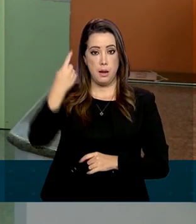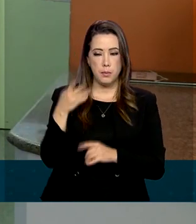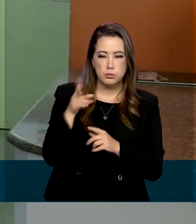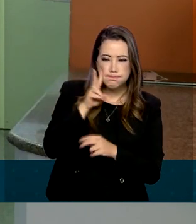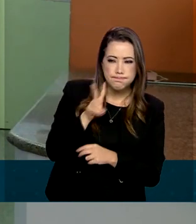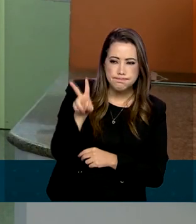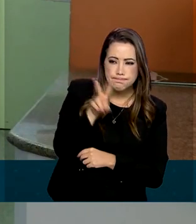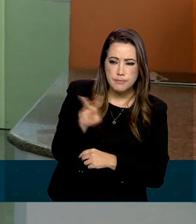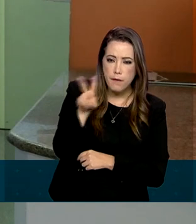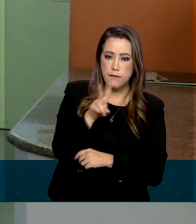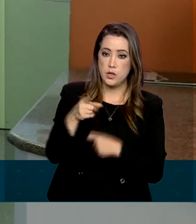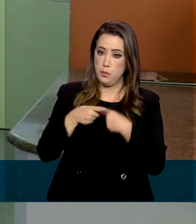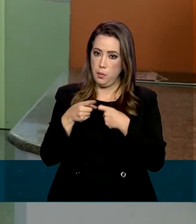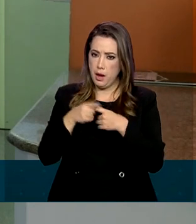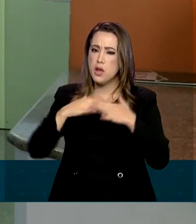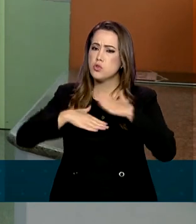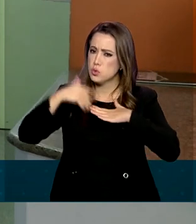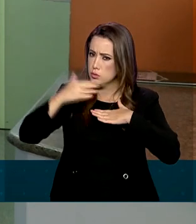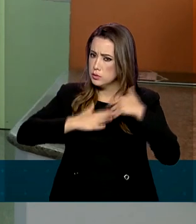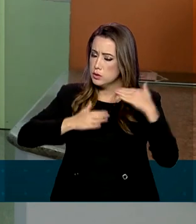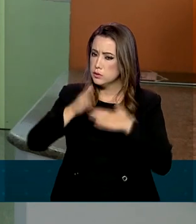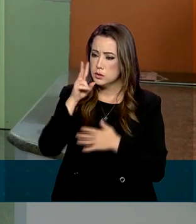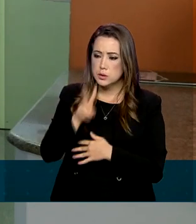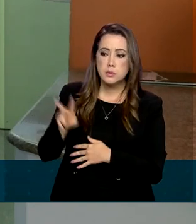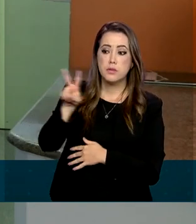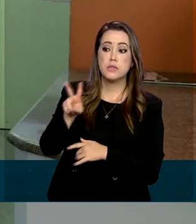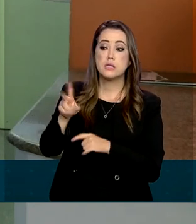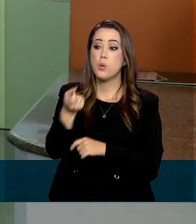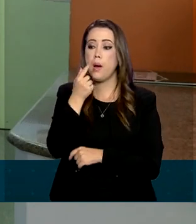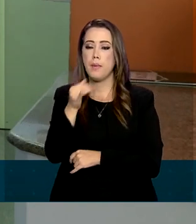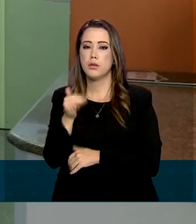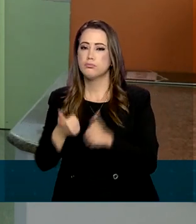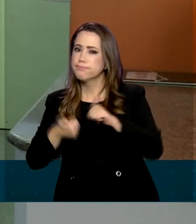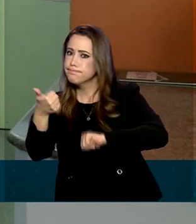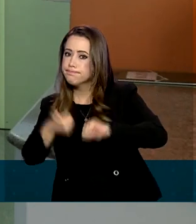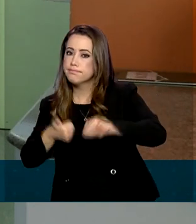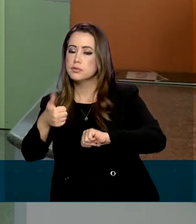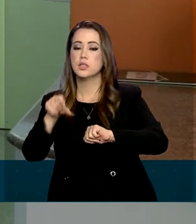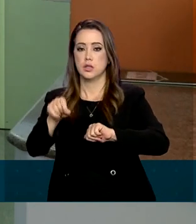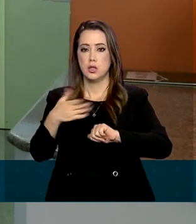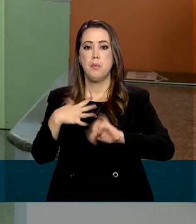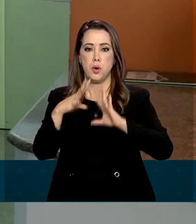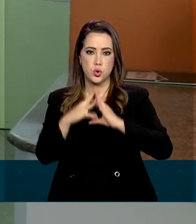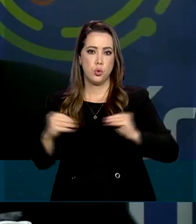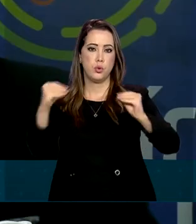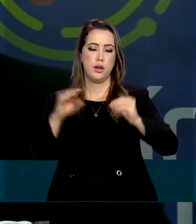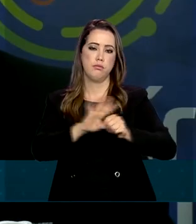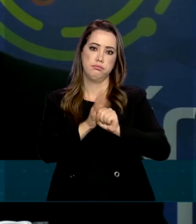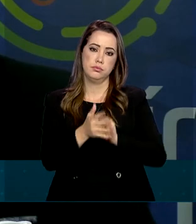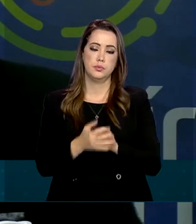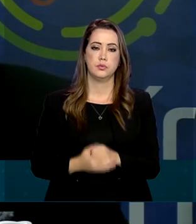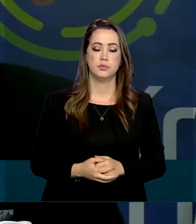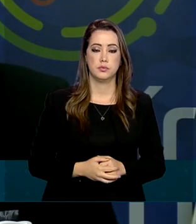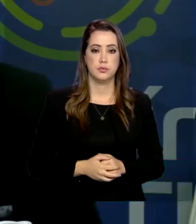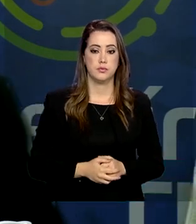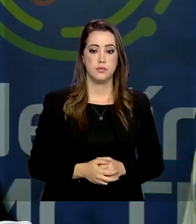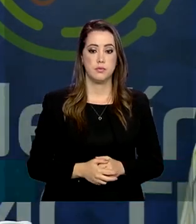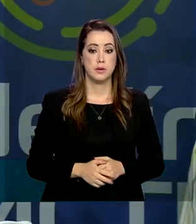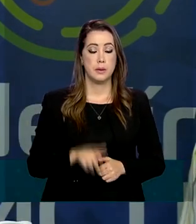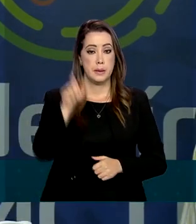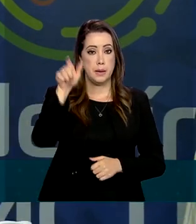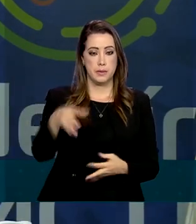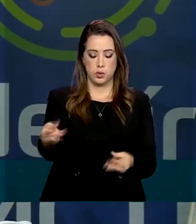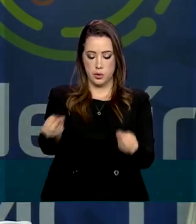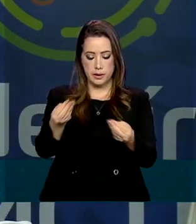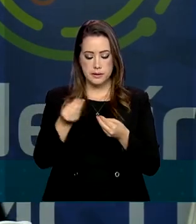monitorados por especialistas para saber se esse remédio pode ser a cura para a Covid-19. A pessoa vai receber um kit